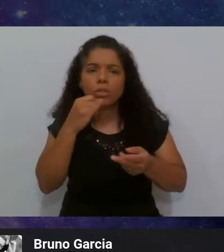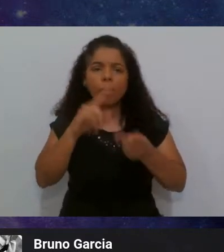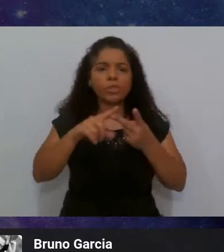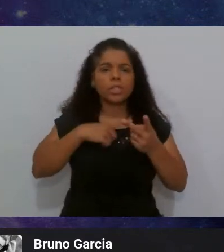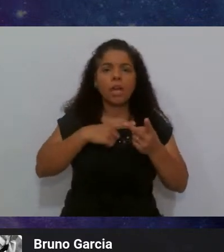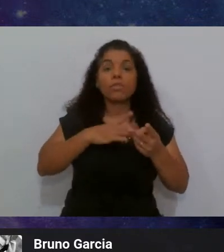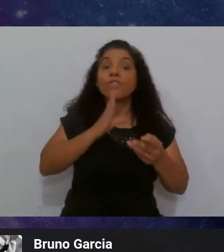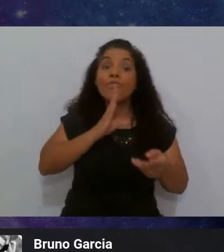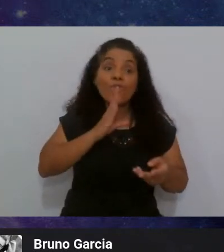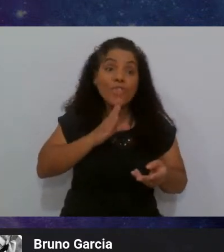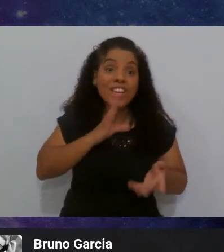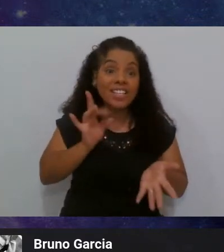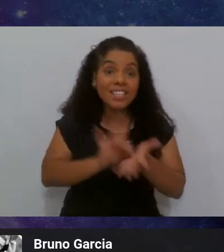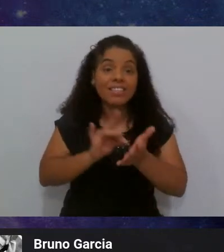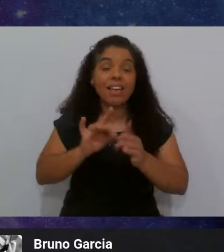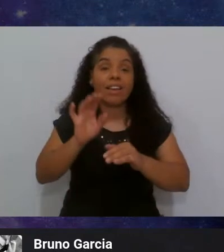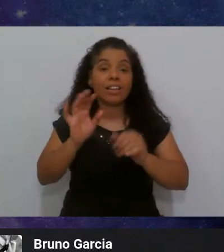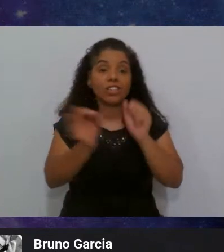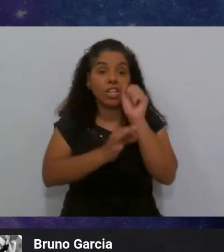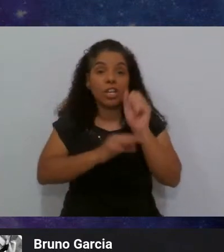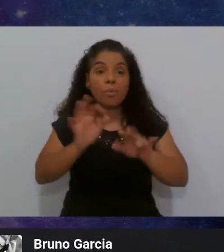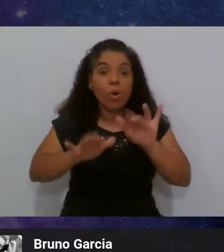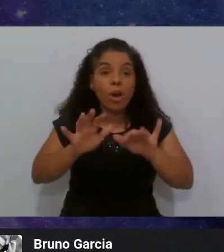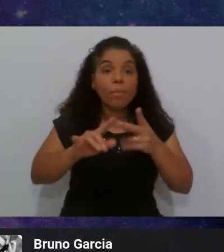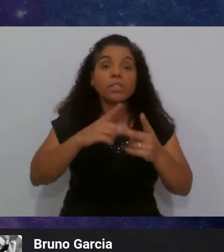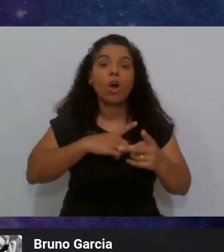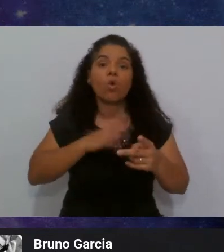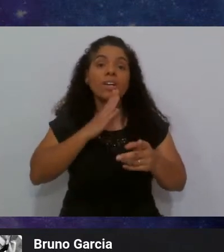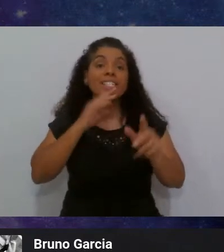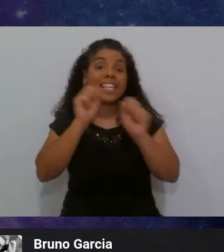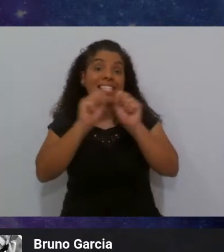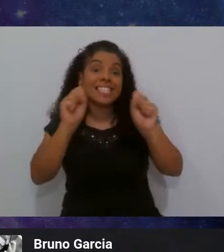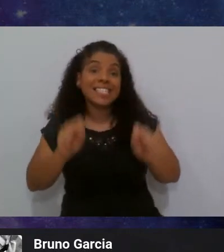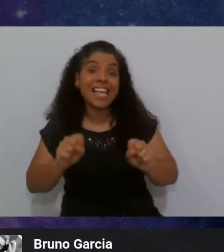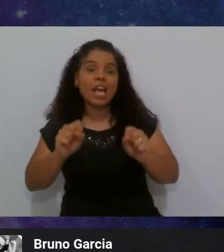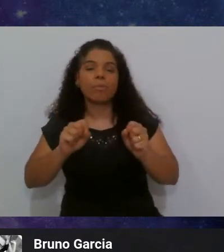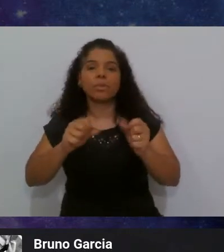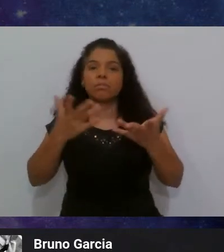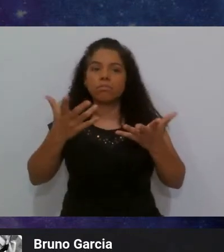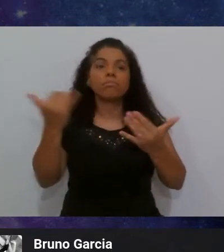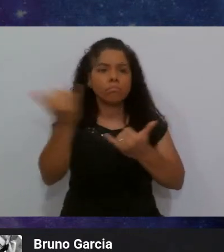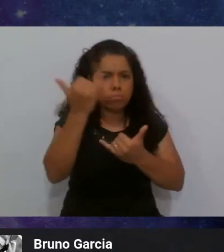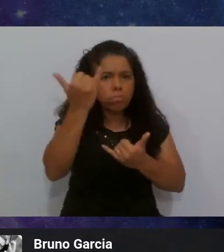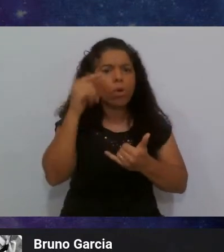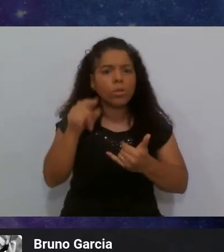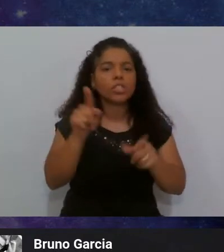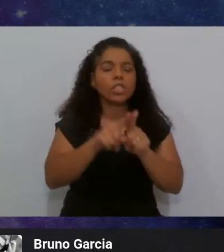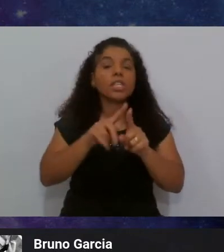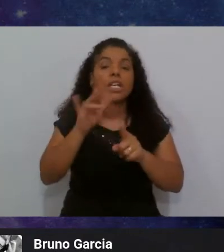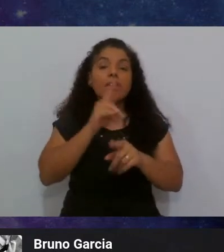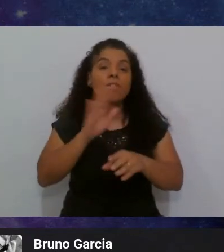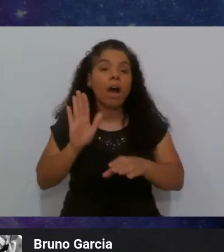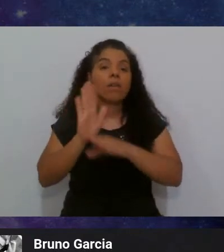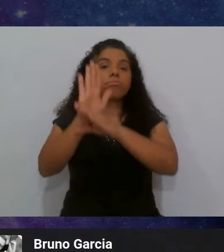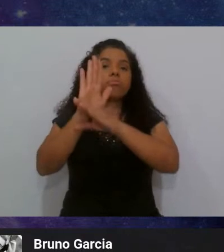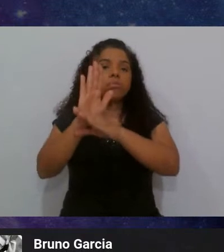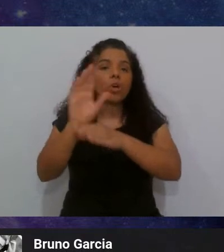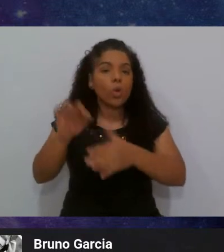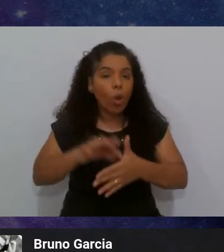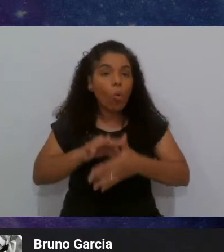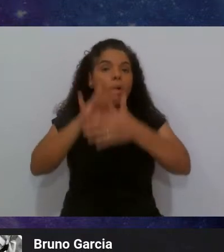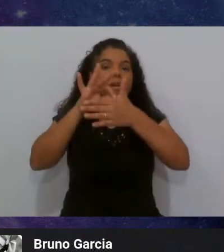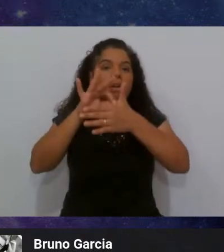conhecer de programação, conhecer de sistemas, mas é importante aquilo ali, porque vai te fazer um líder, um